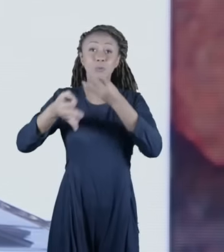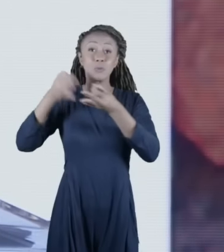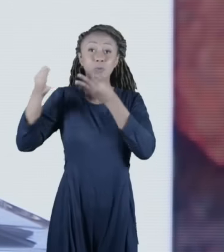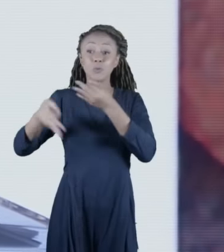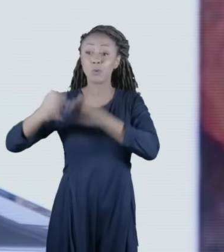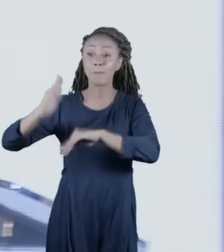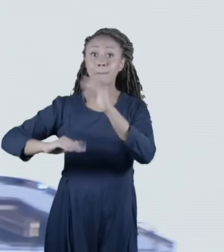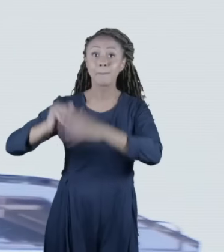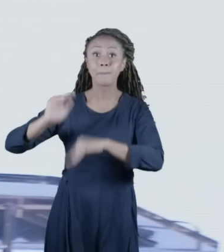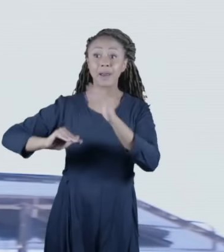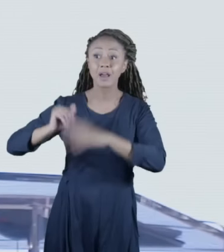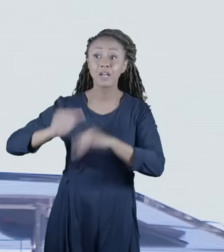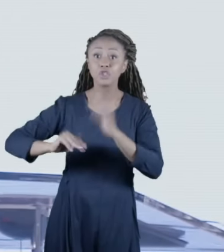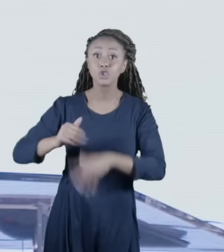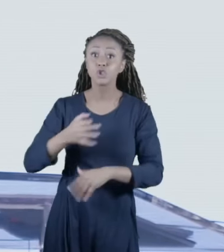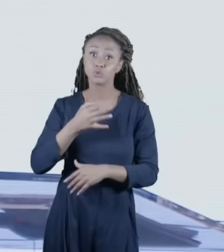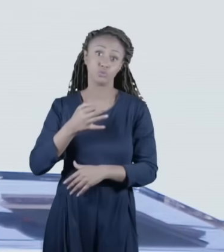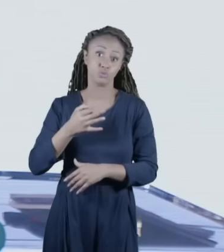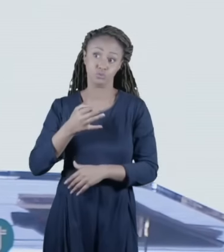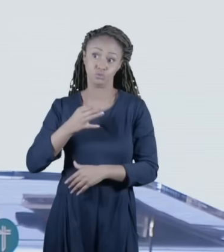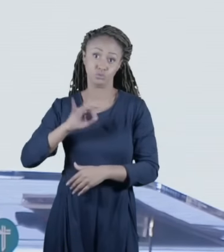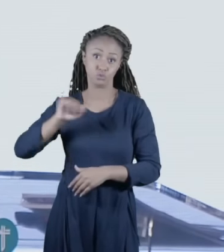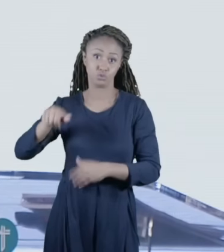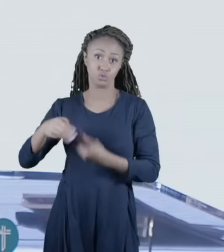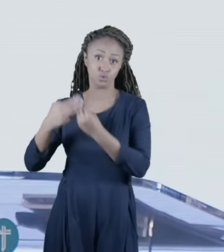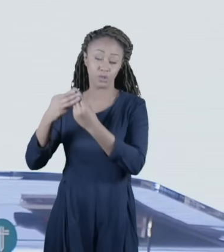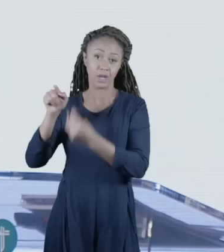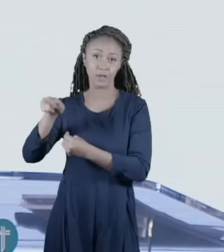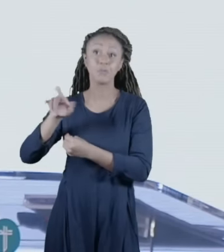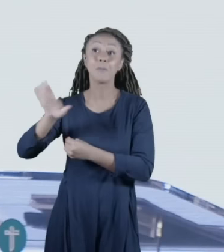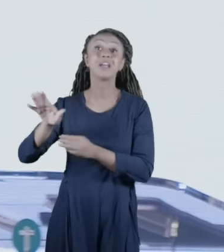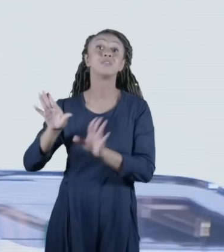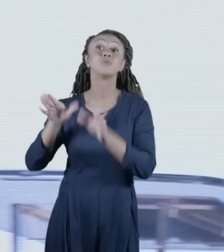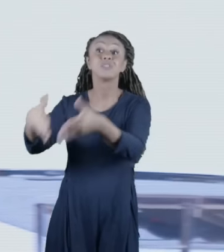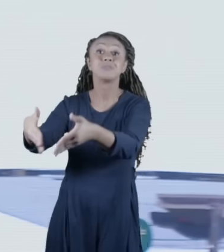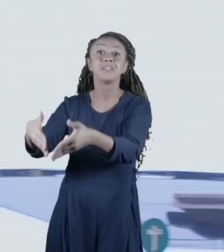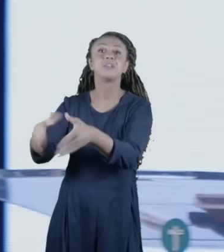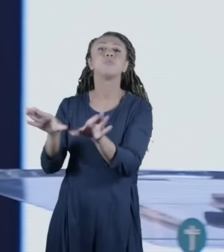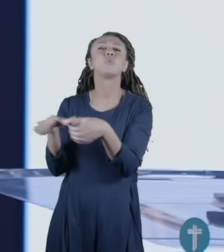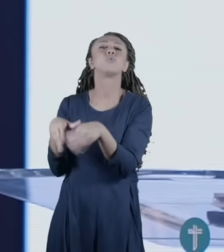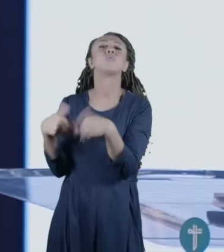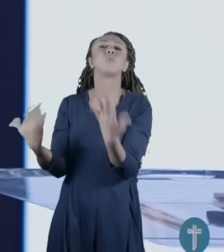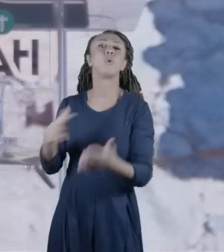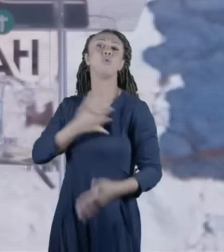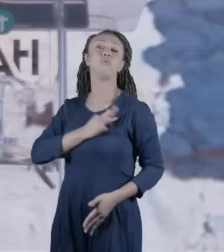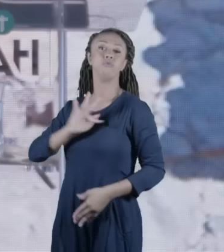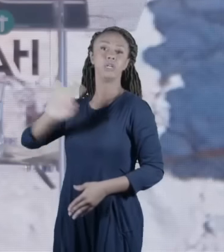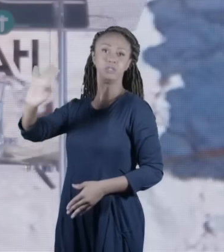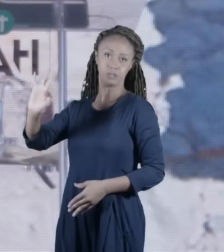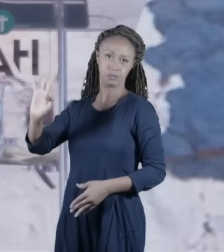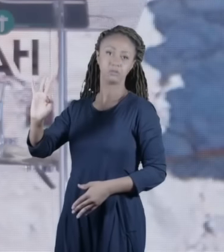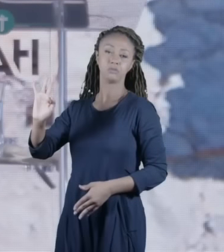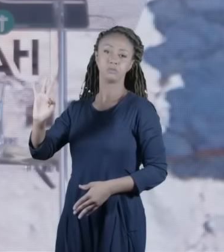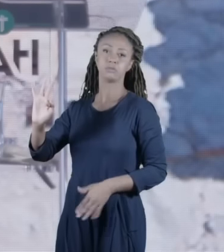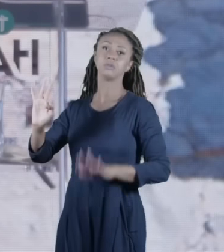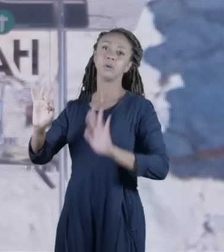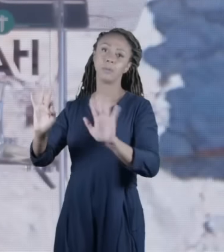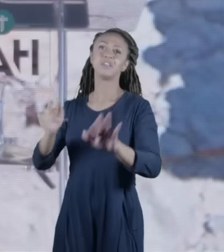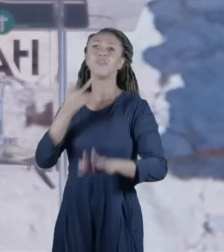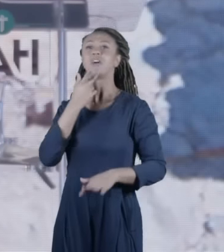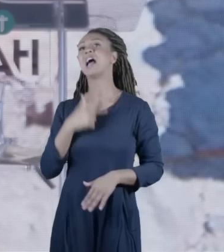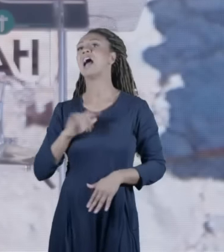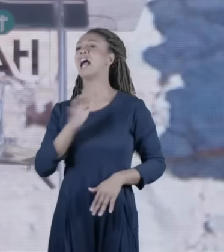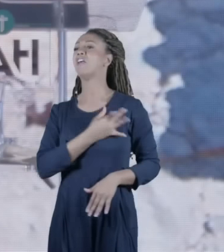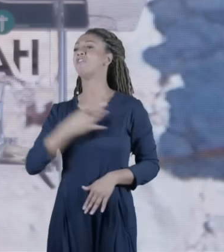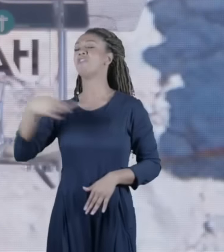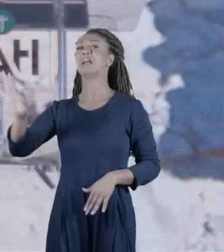criticando como um judeu criticando um grupo dentro do judaísmo que são os fariseus e não também todos os fariseus a gente nunca pode generalizar